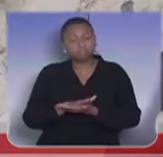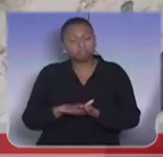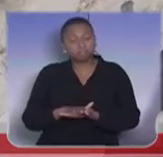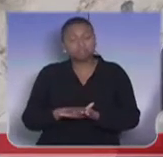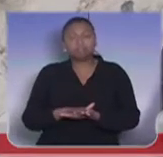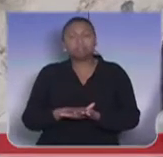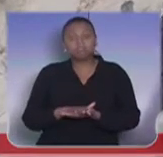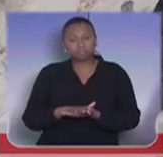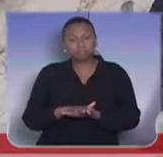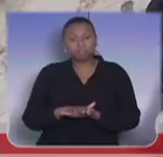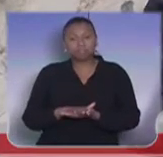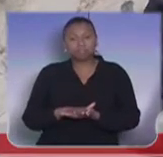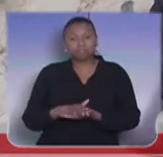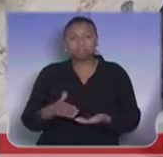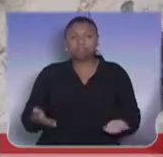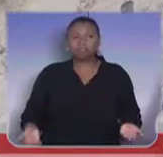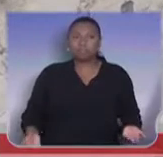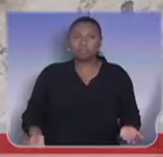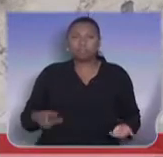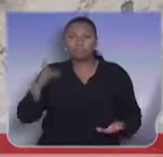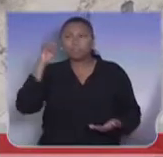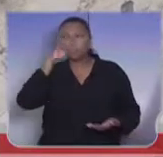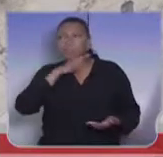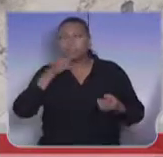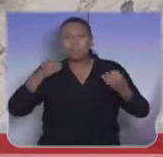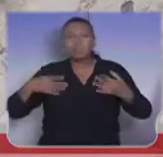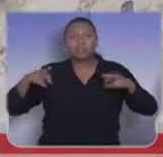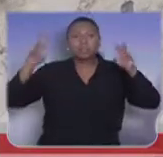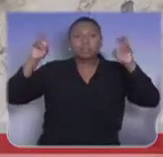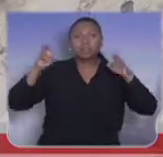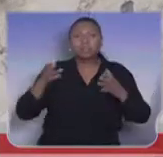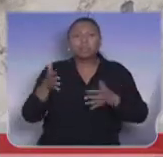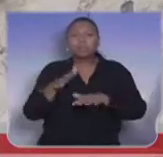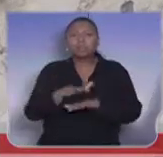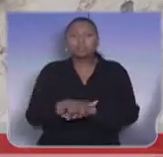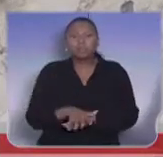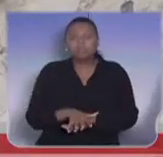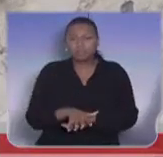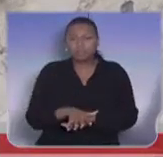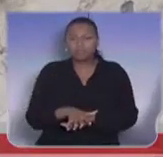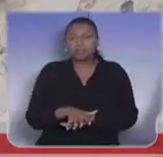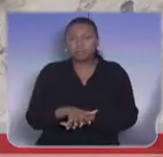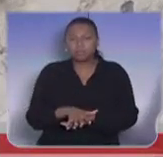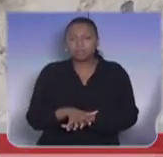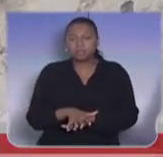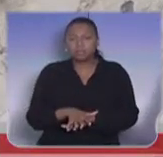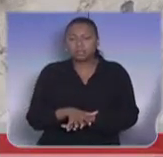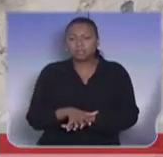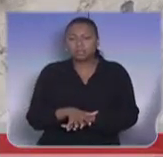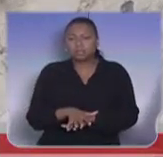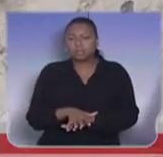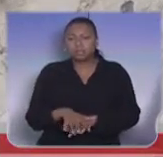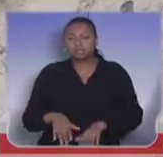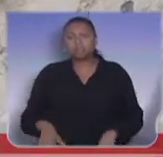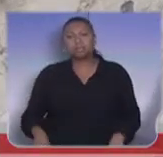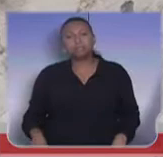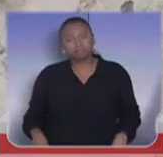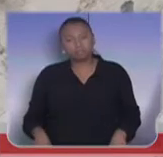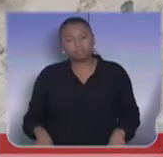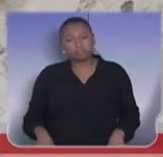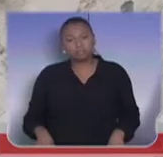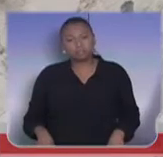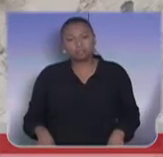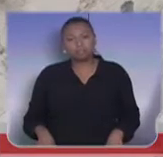é receoso falar da inclusão, que seria necessária, mas estão